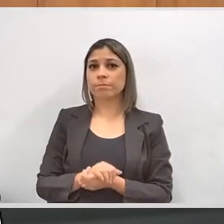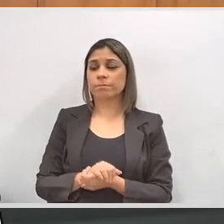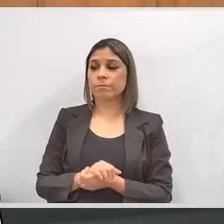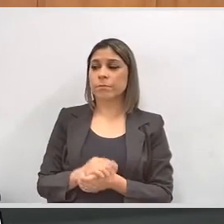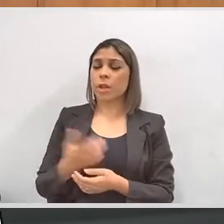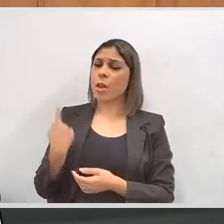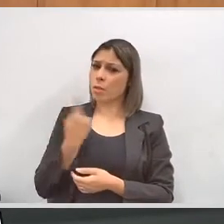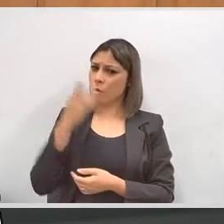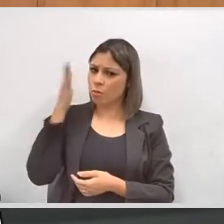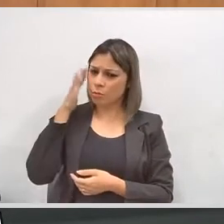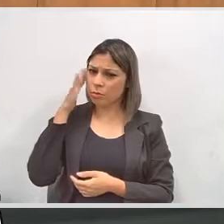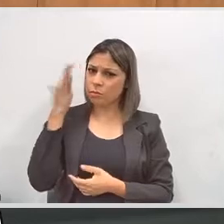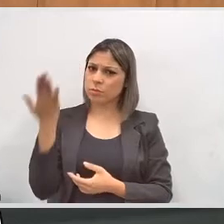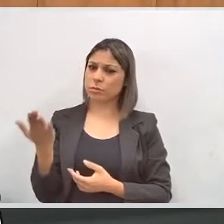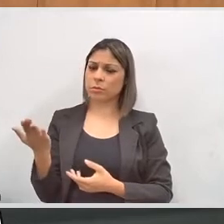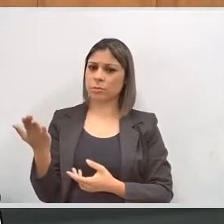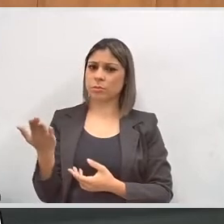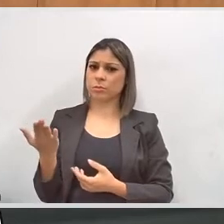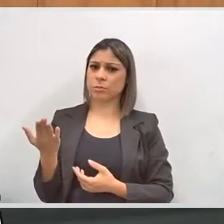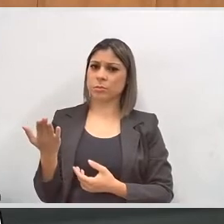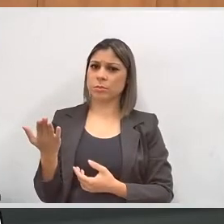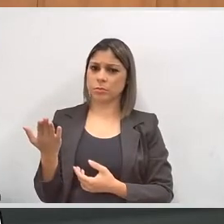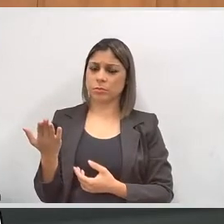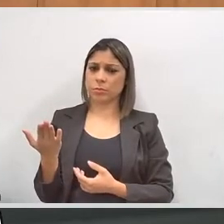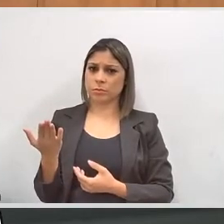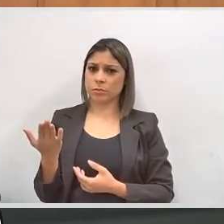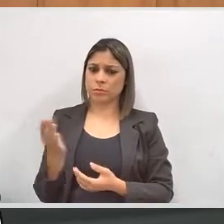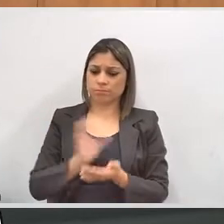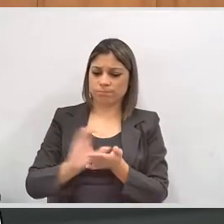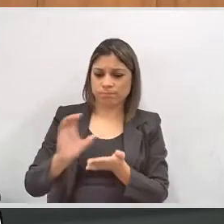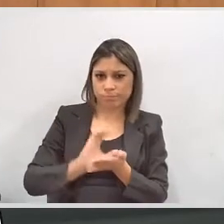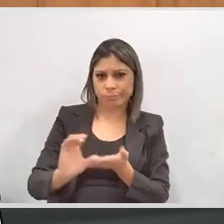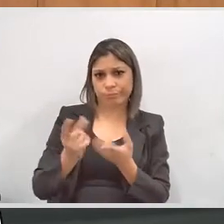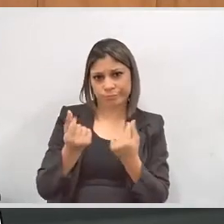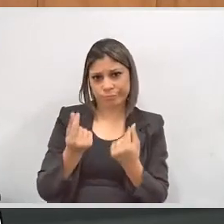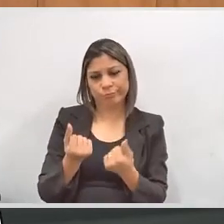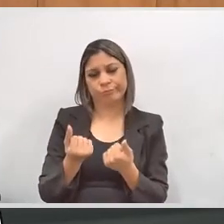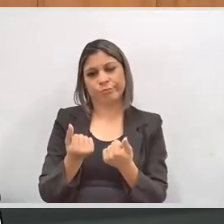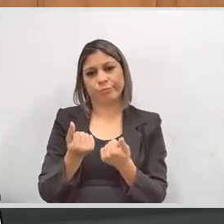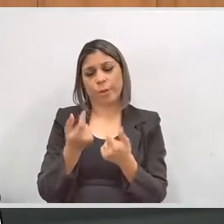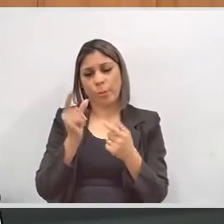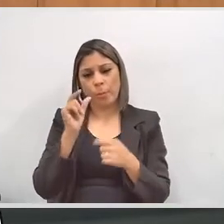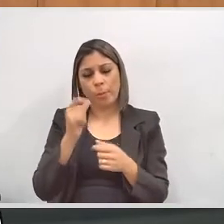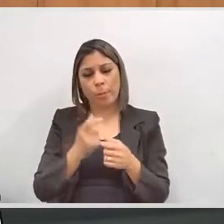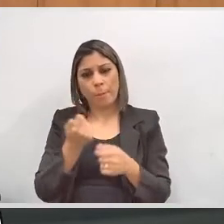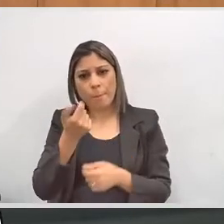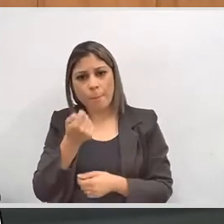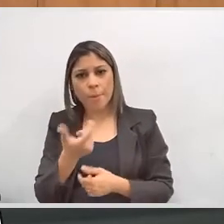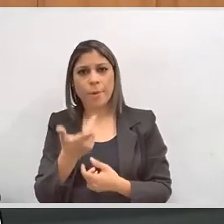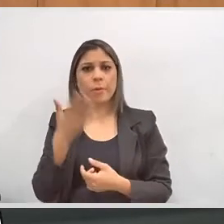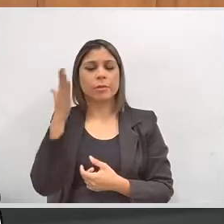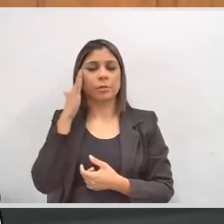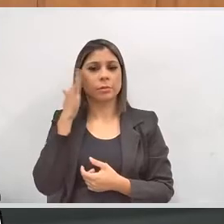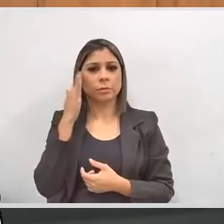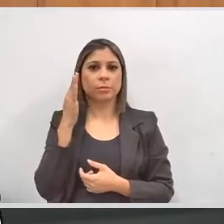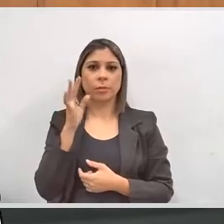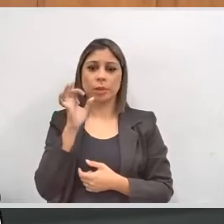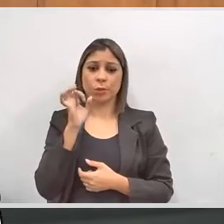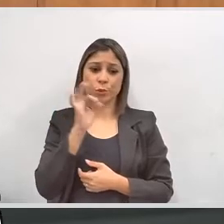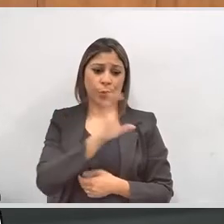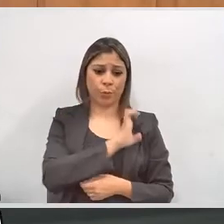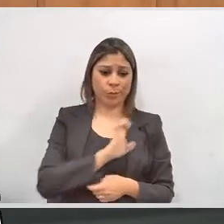temos ciência da escassez dos recursos, sabemos que isso não é